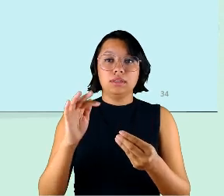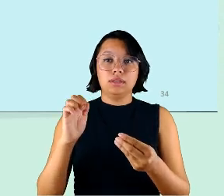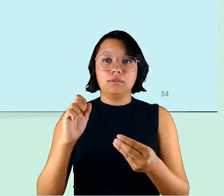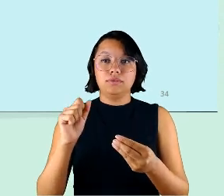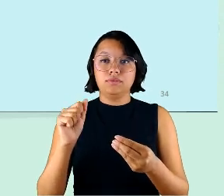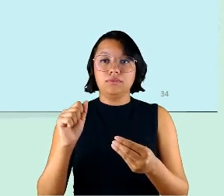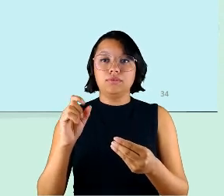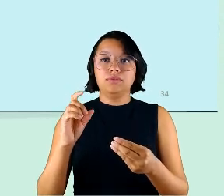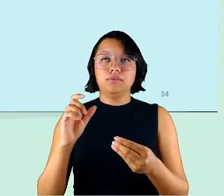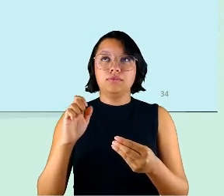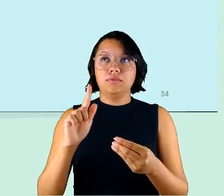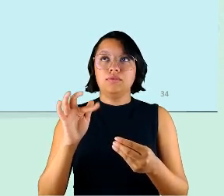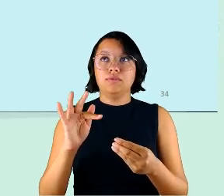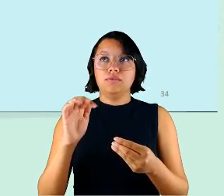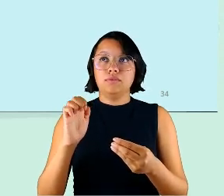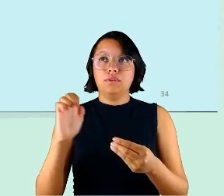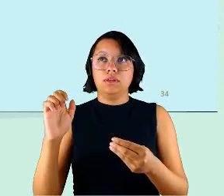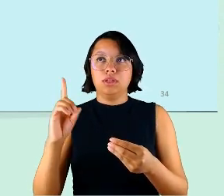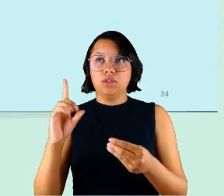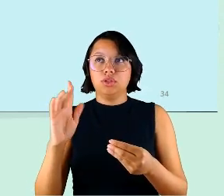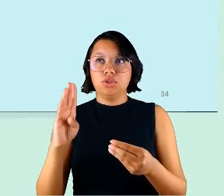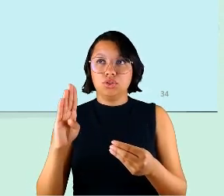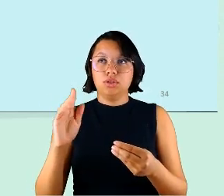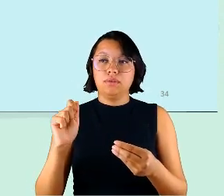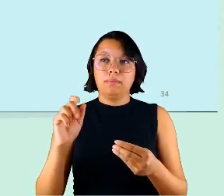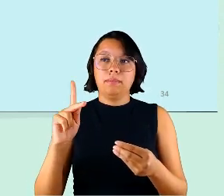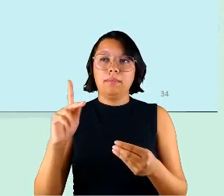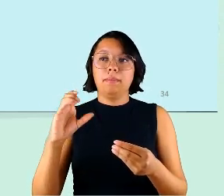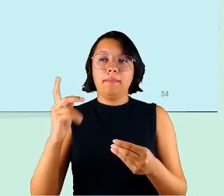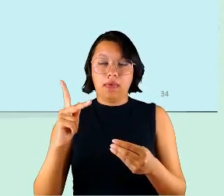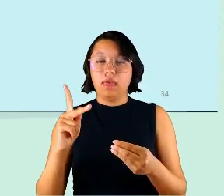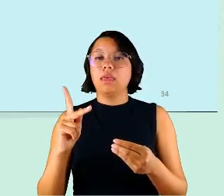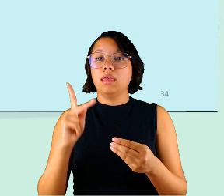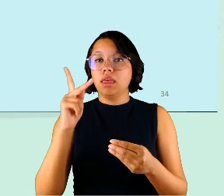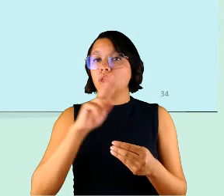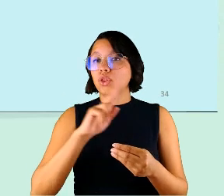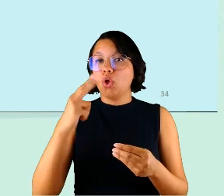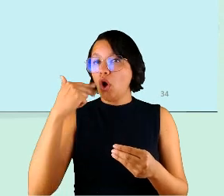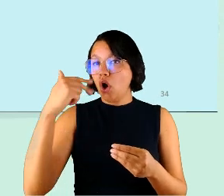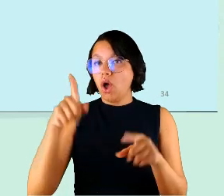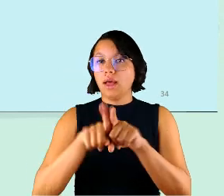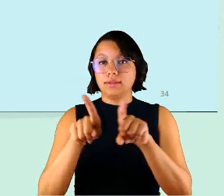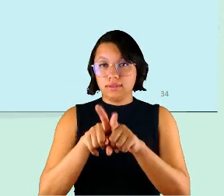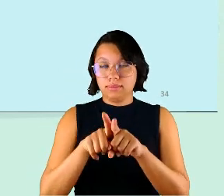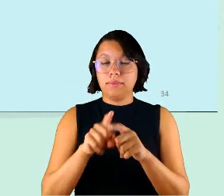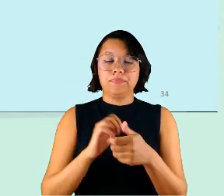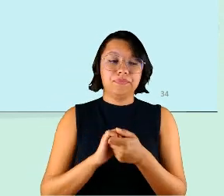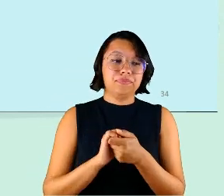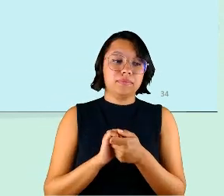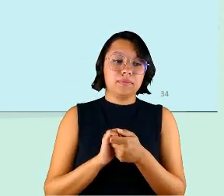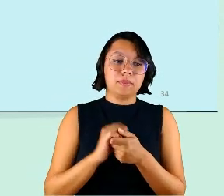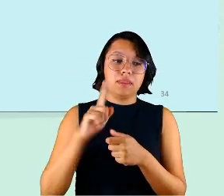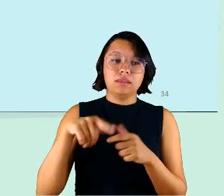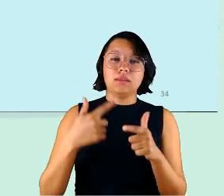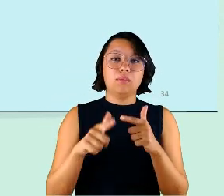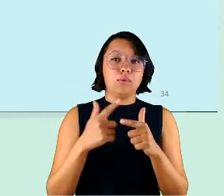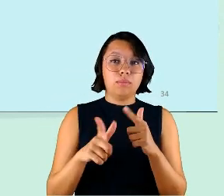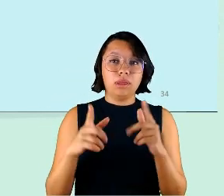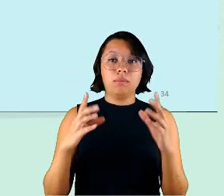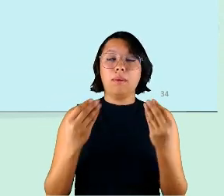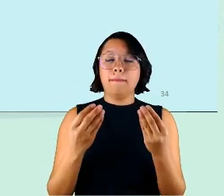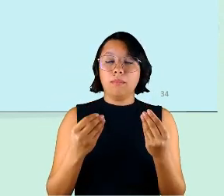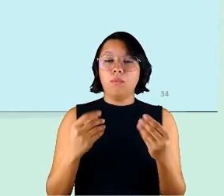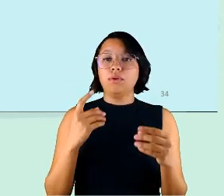nós comparamos o que disseram os gestores e os servidores isso é um problema crônico que aparece desde antes da